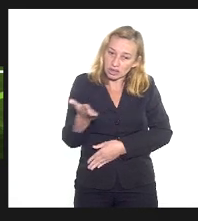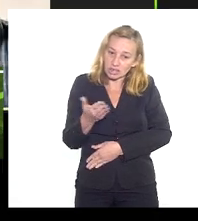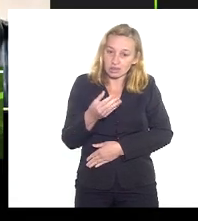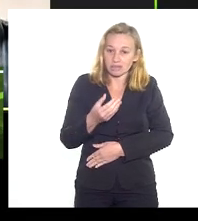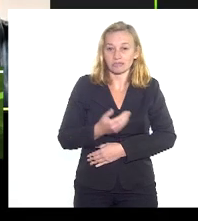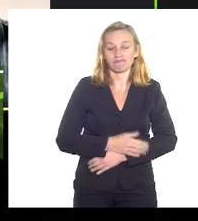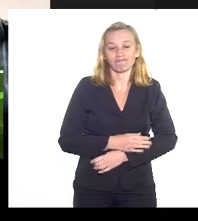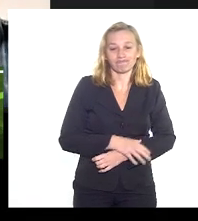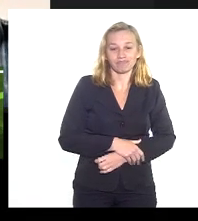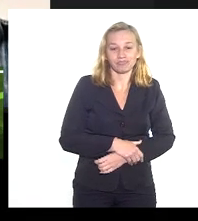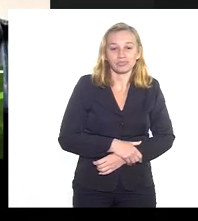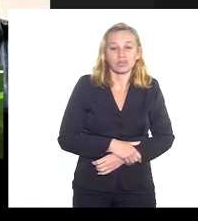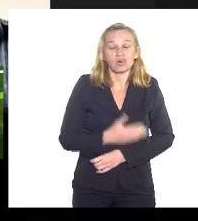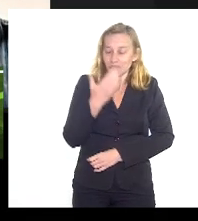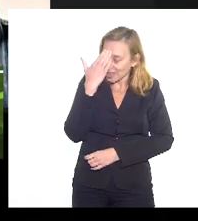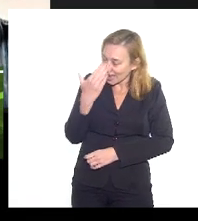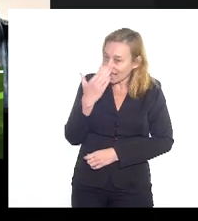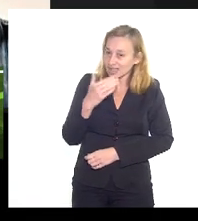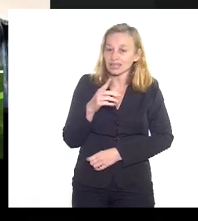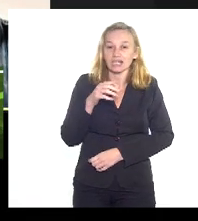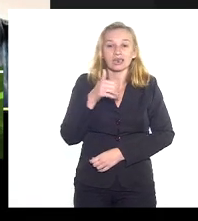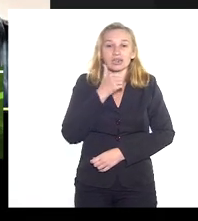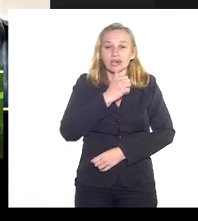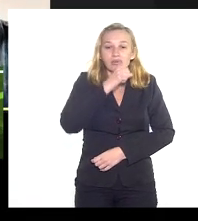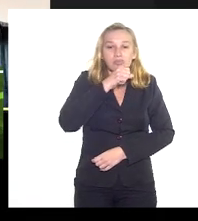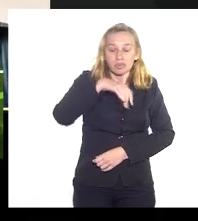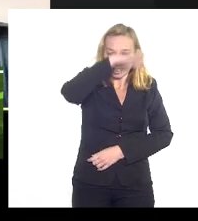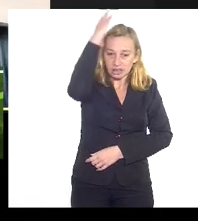Muito obrigada Sim Mãe Togodi